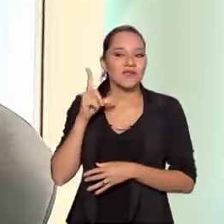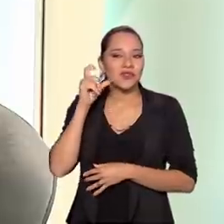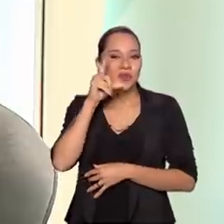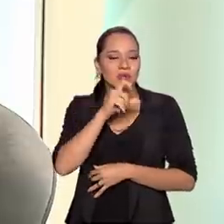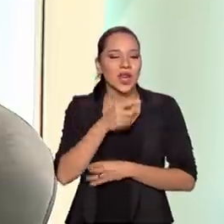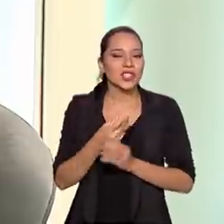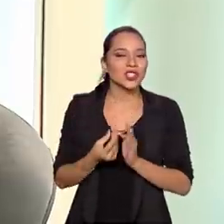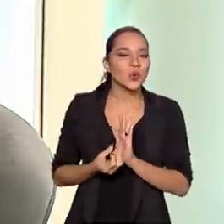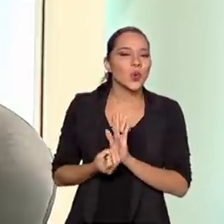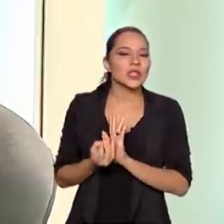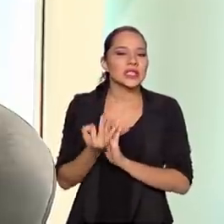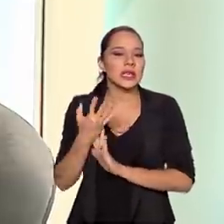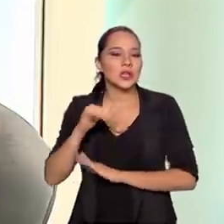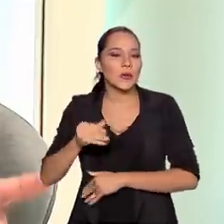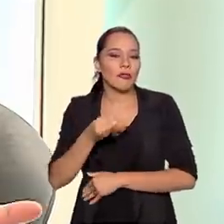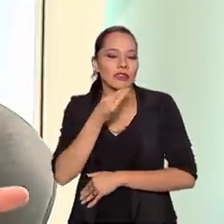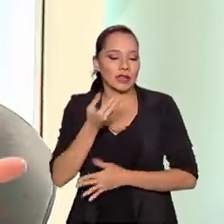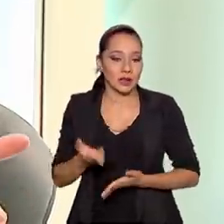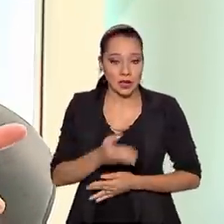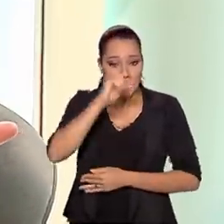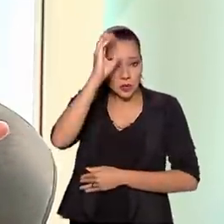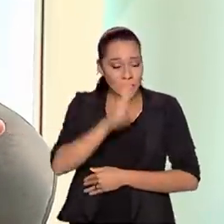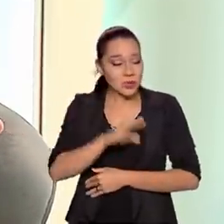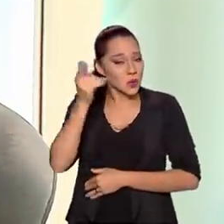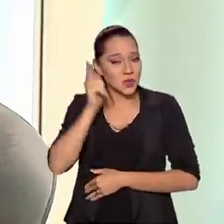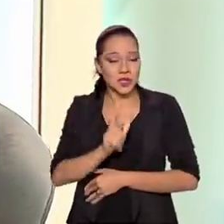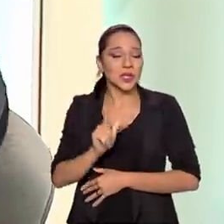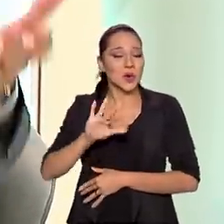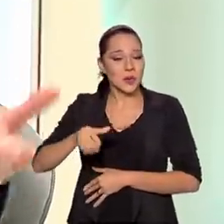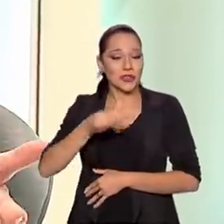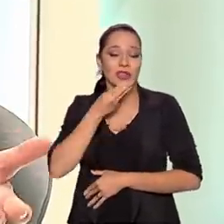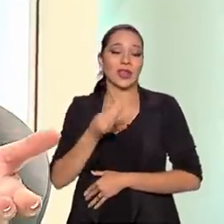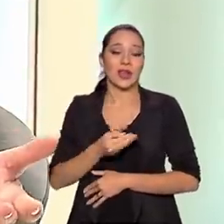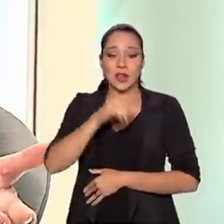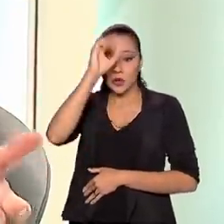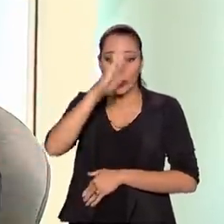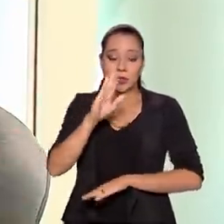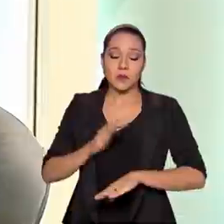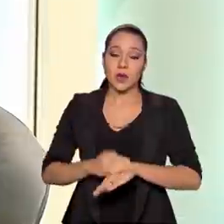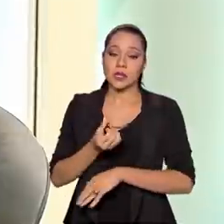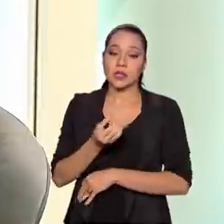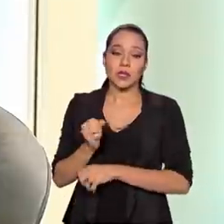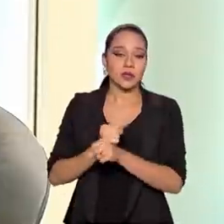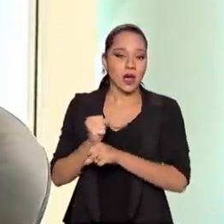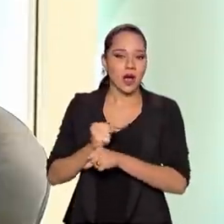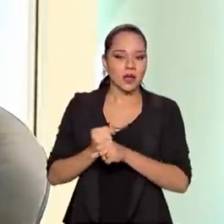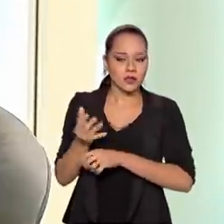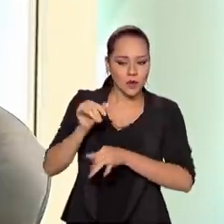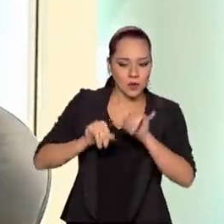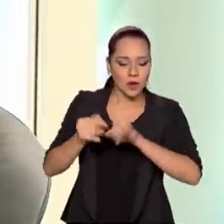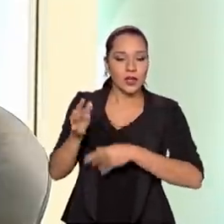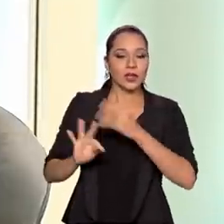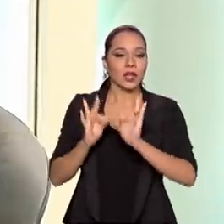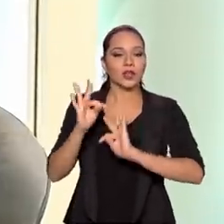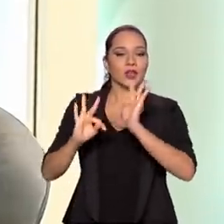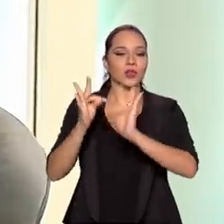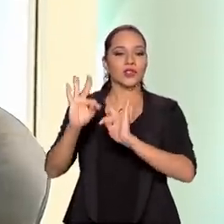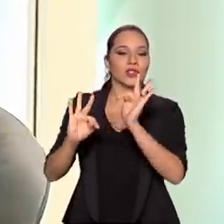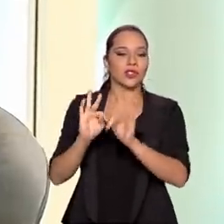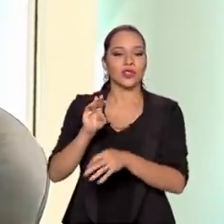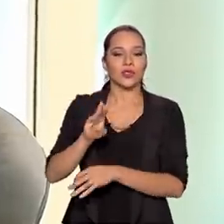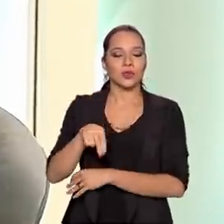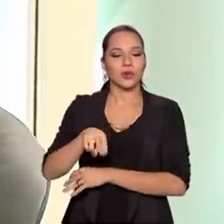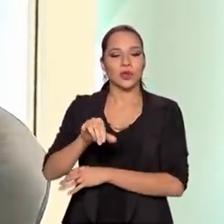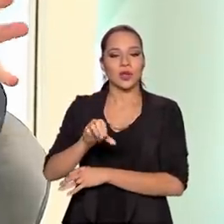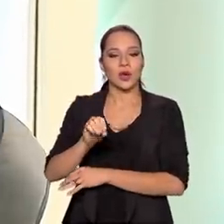da sua rentabilidade no aproveitamento. E o Brasil faz isso muito bem, porque o Brasil há mais de 60 anos, ele desenvolve a tecnologia do